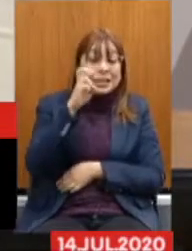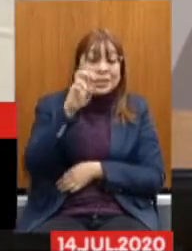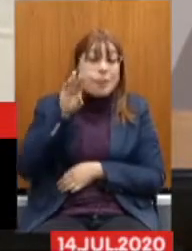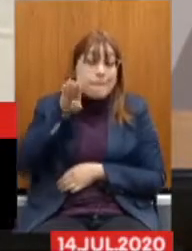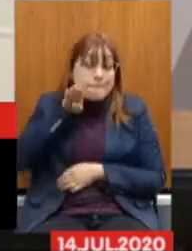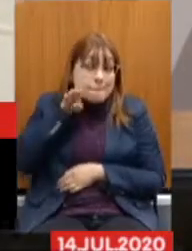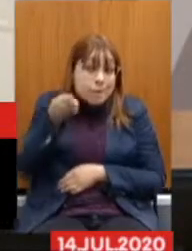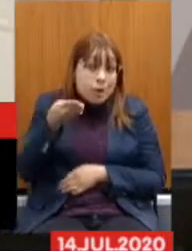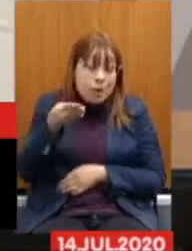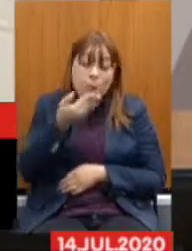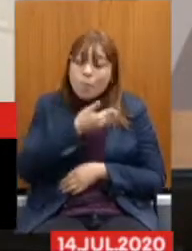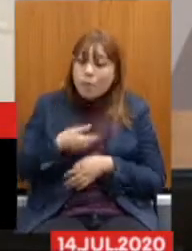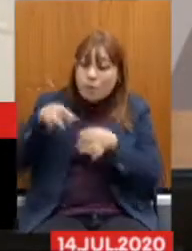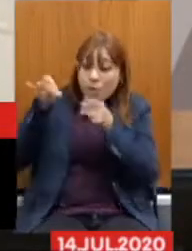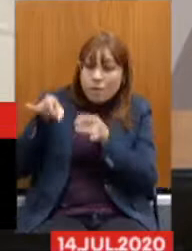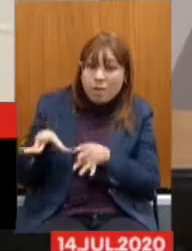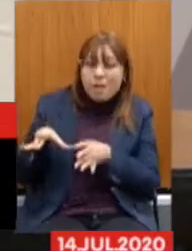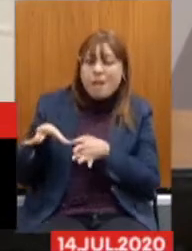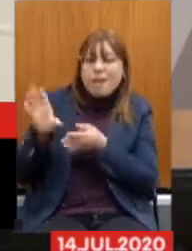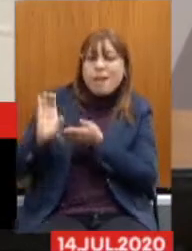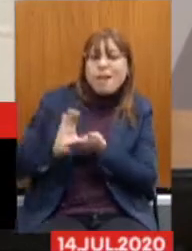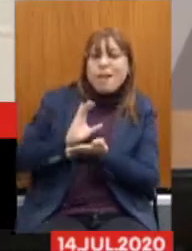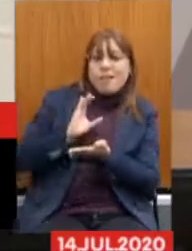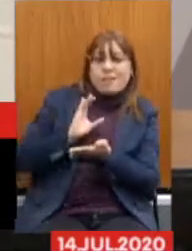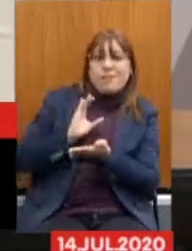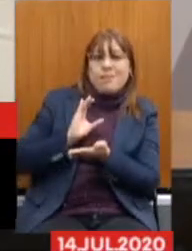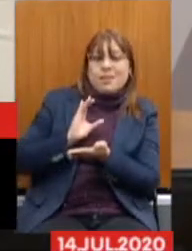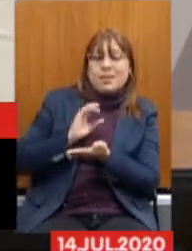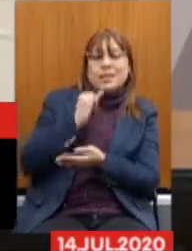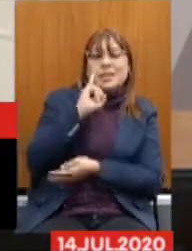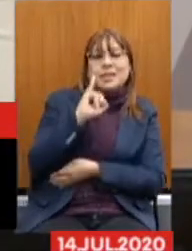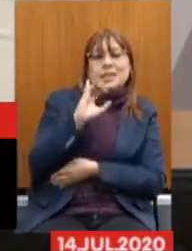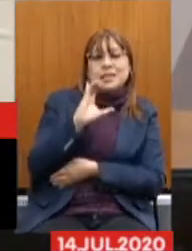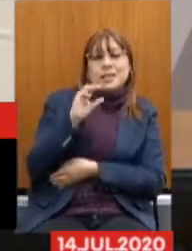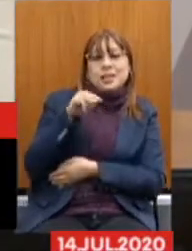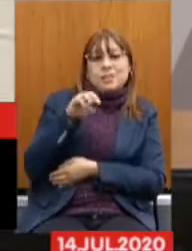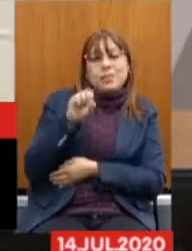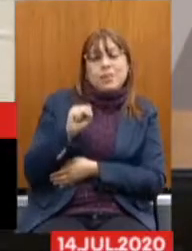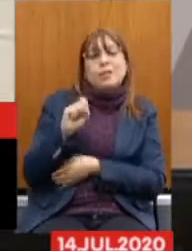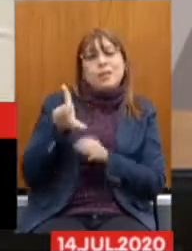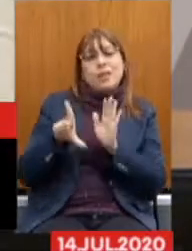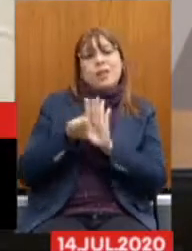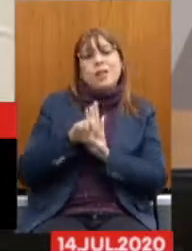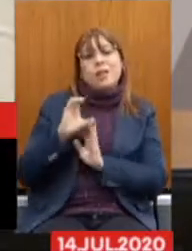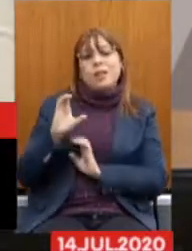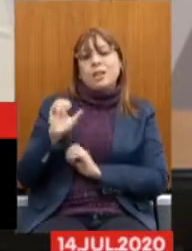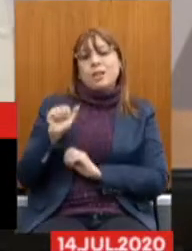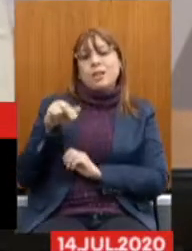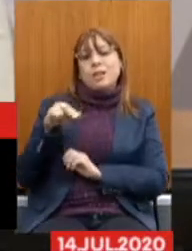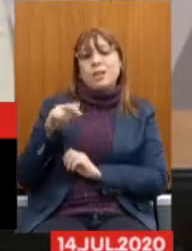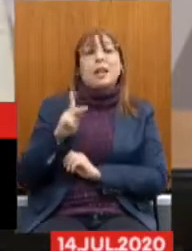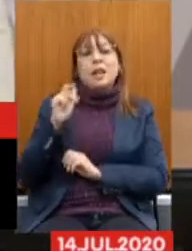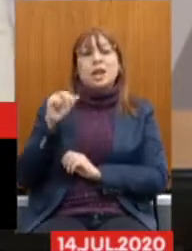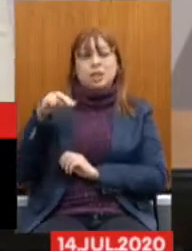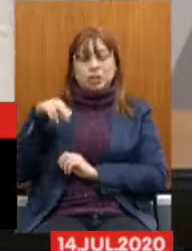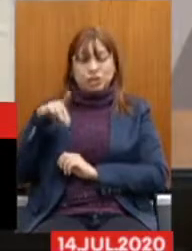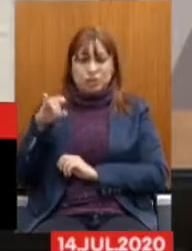Abriu mão De arrecadação De repasse De ICMS Da lei Candir Então eu gostaria Que o governo